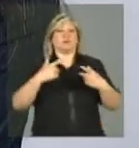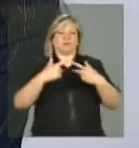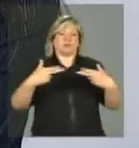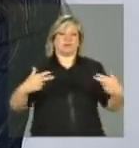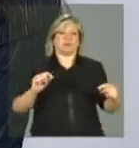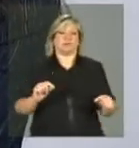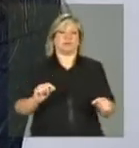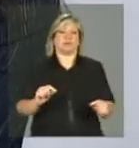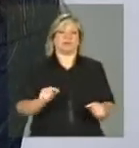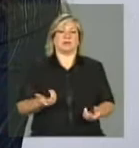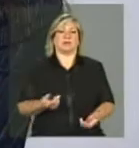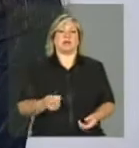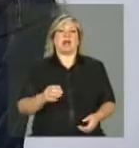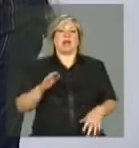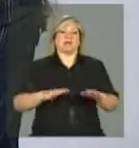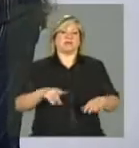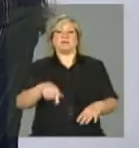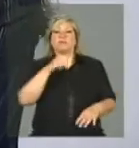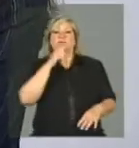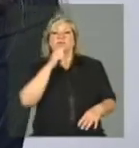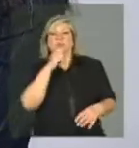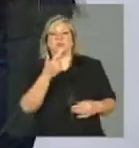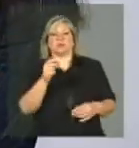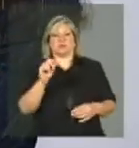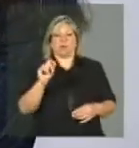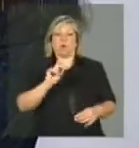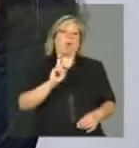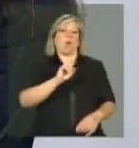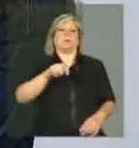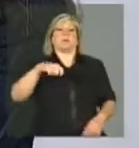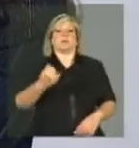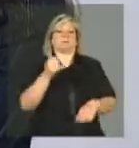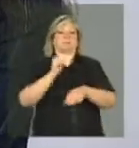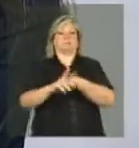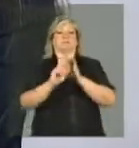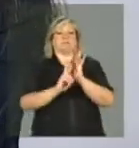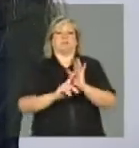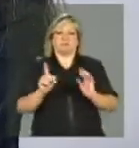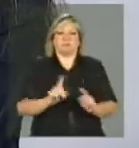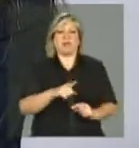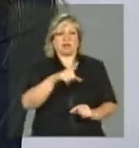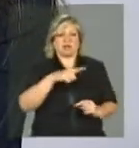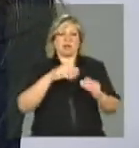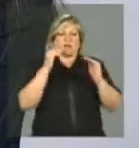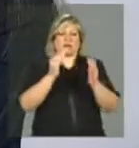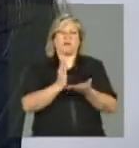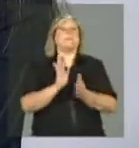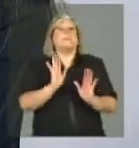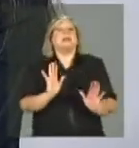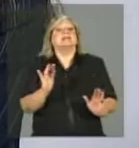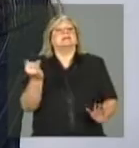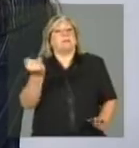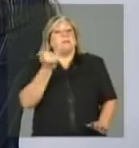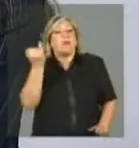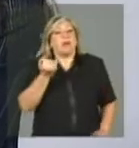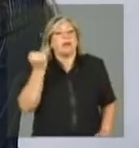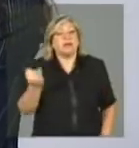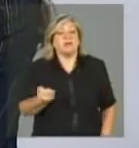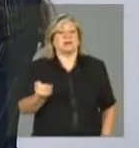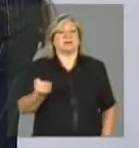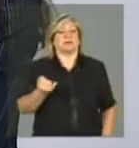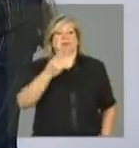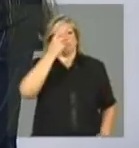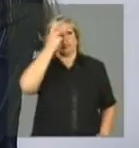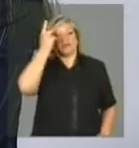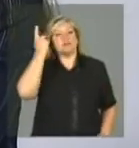seja dado como condicionalidade, descumprimento de condicionalidade, mas tem efeitos, a importância do profissional